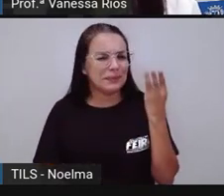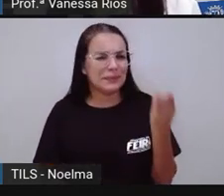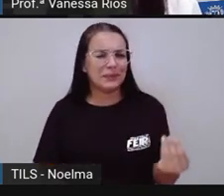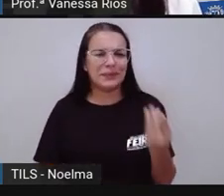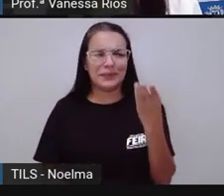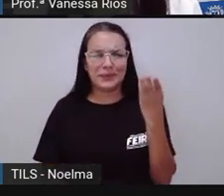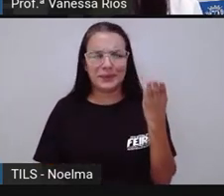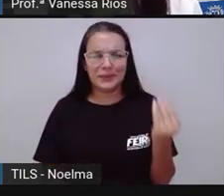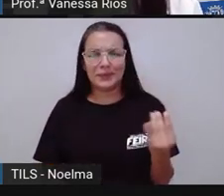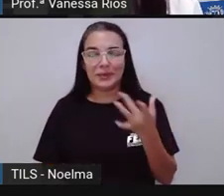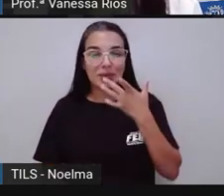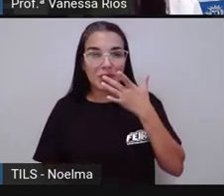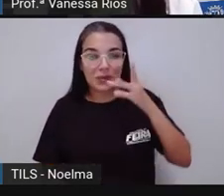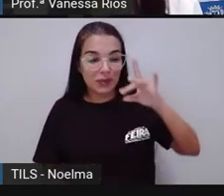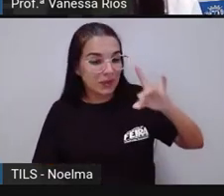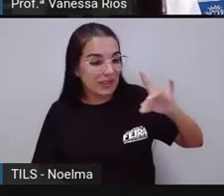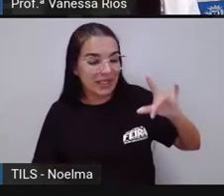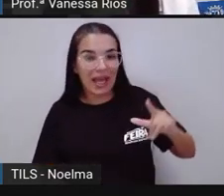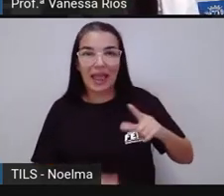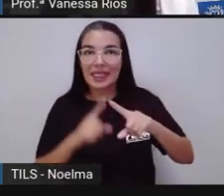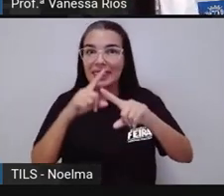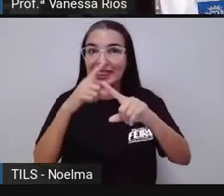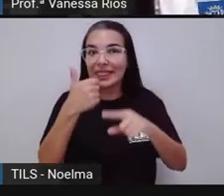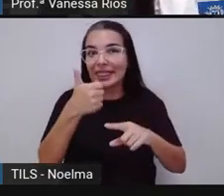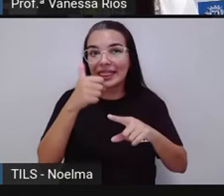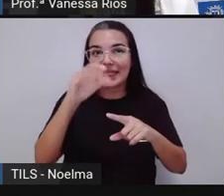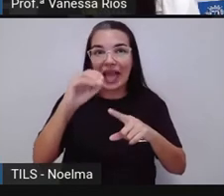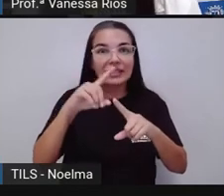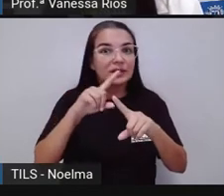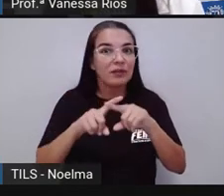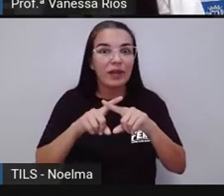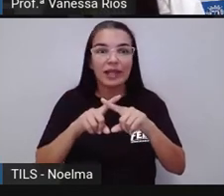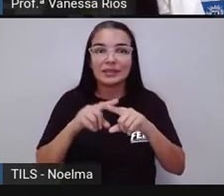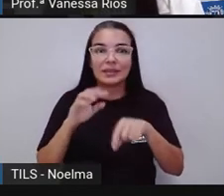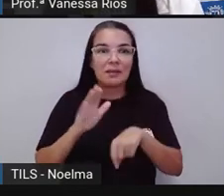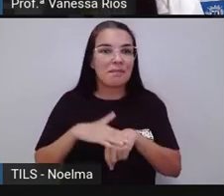de sal quase 10 vezes maior.